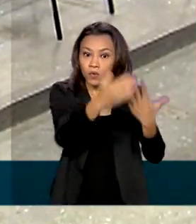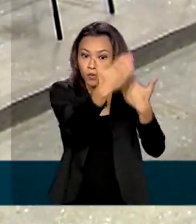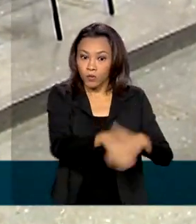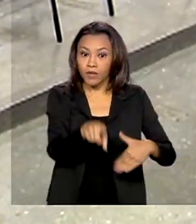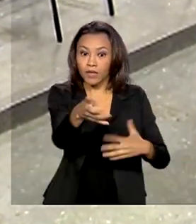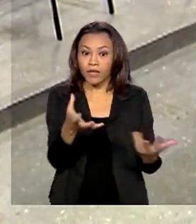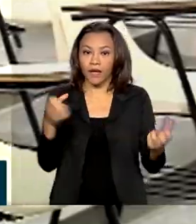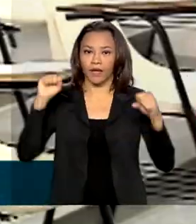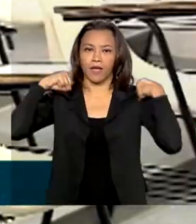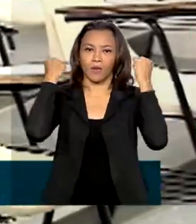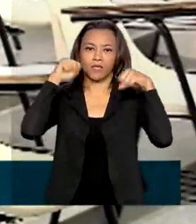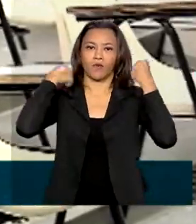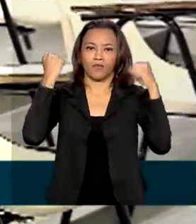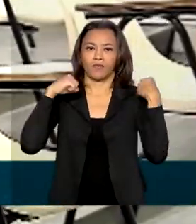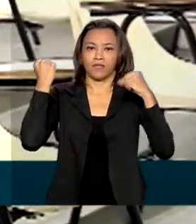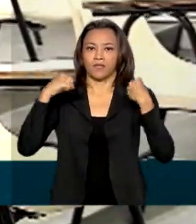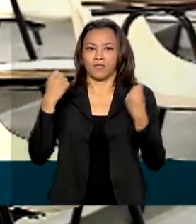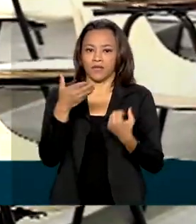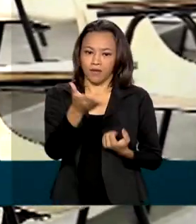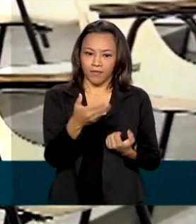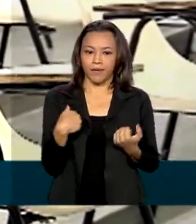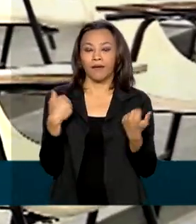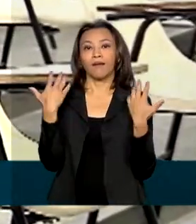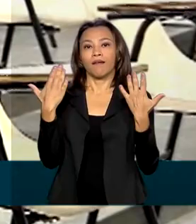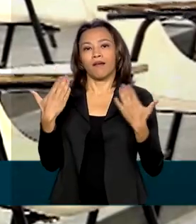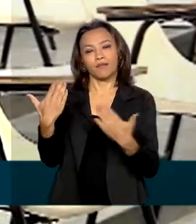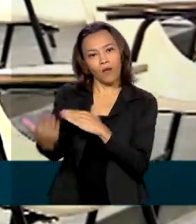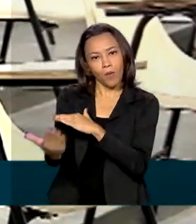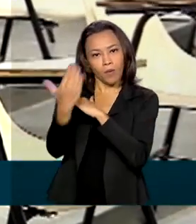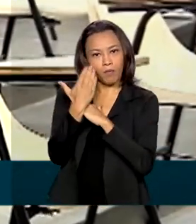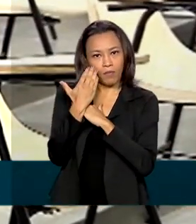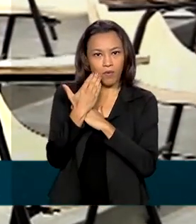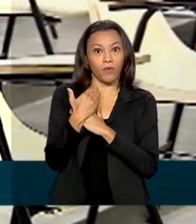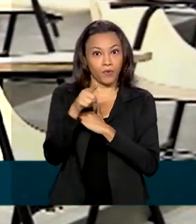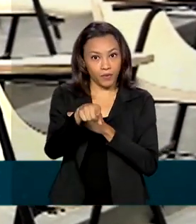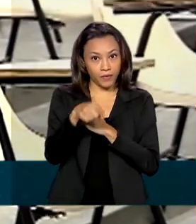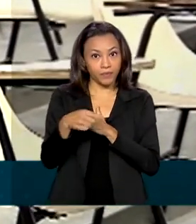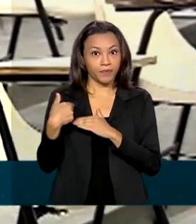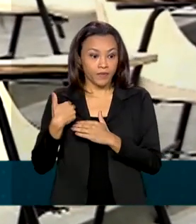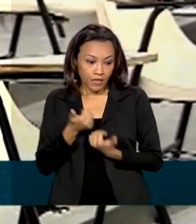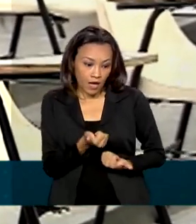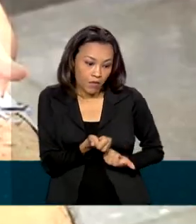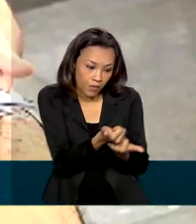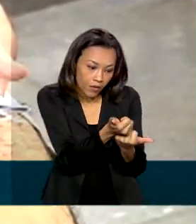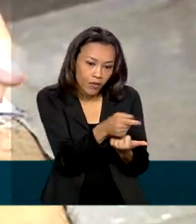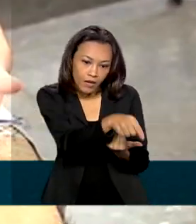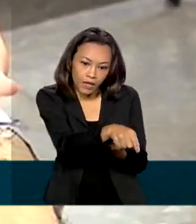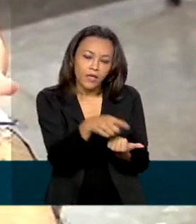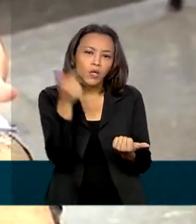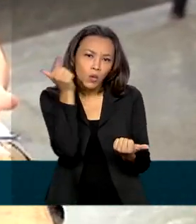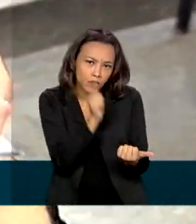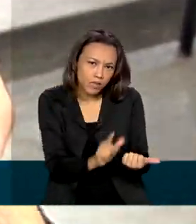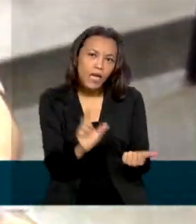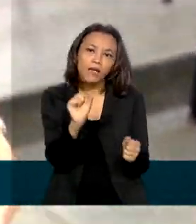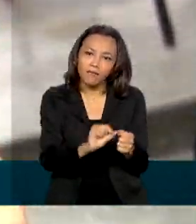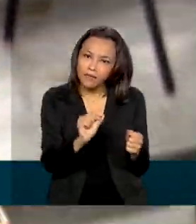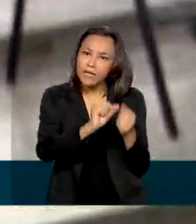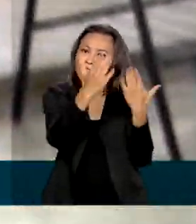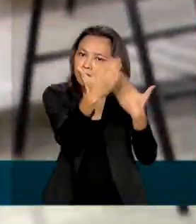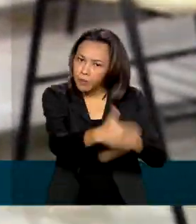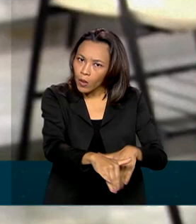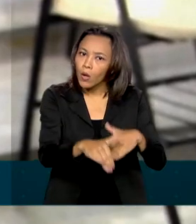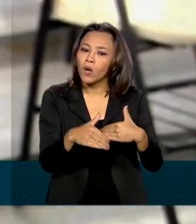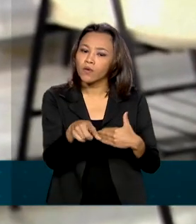de Educação Física. Graças à ajuda especializada oferecida pela organização do exame, ele pode realizar a prova em